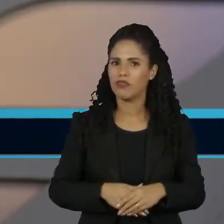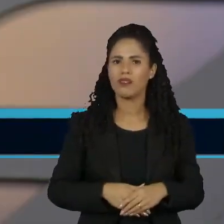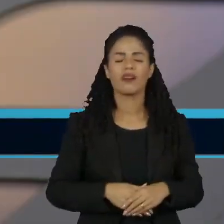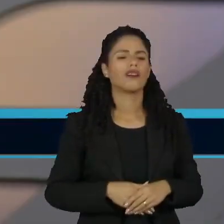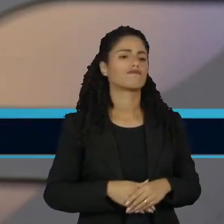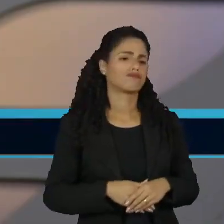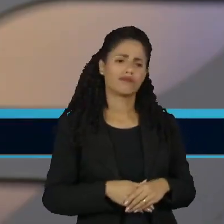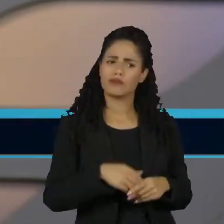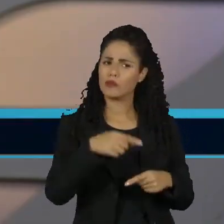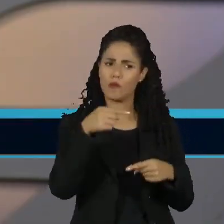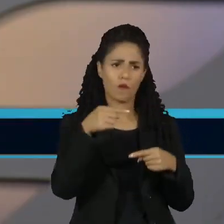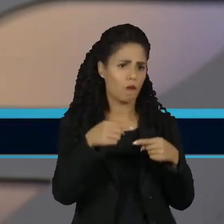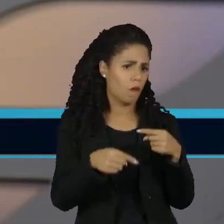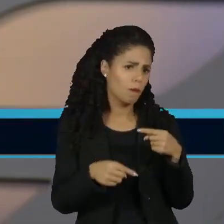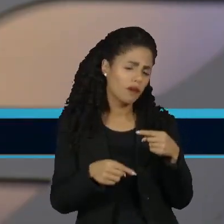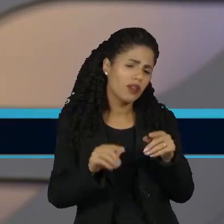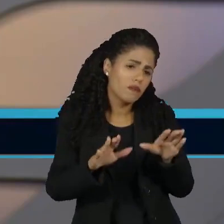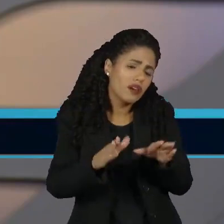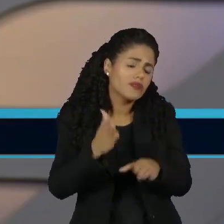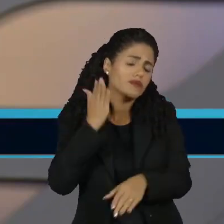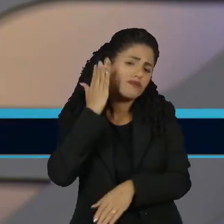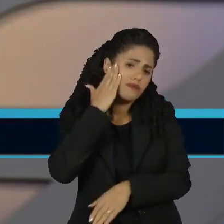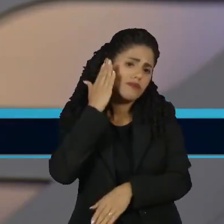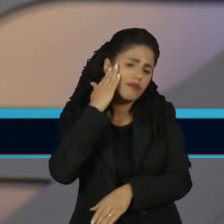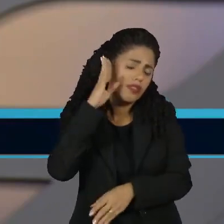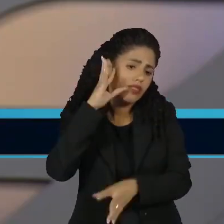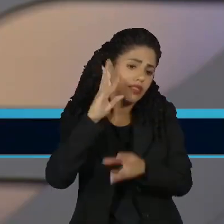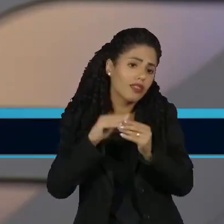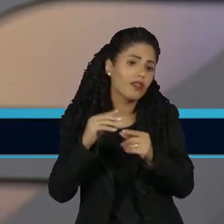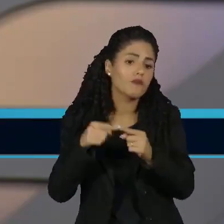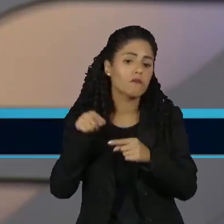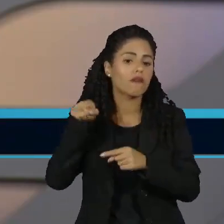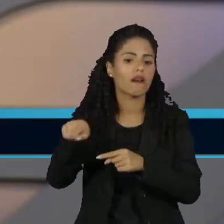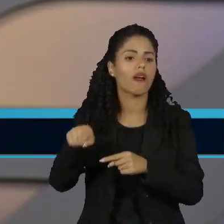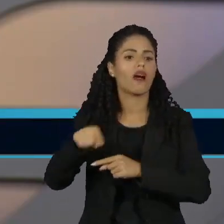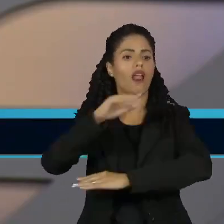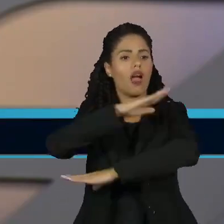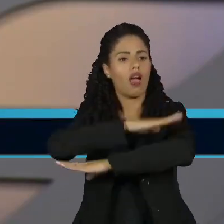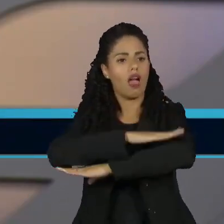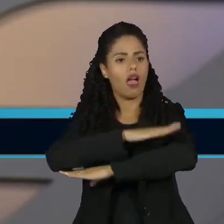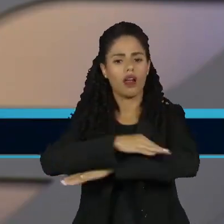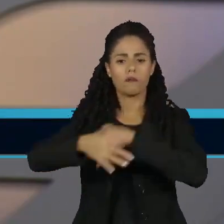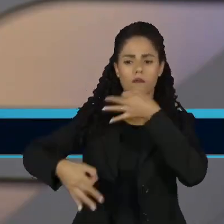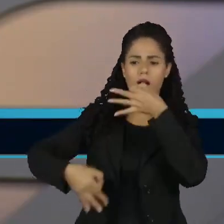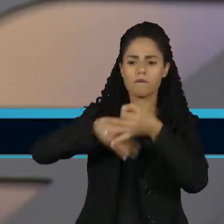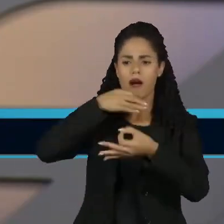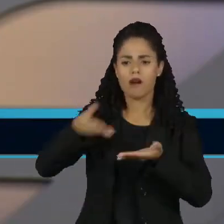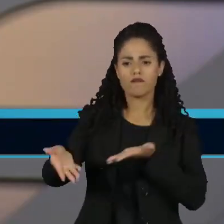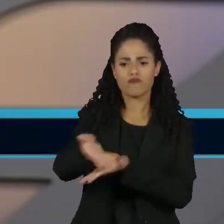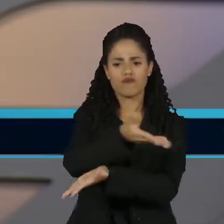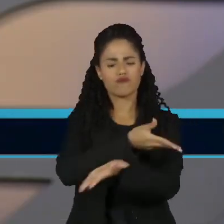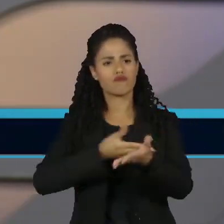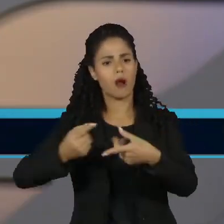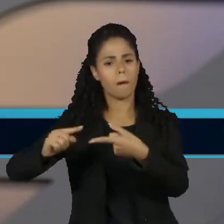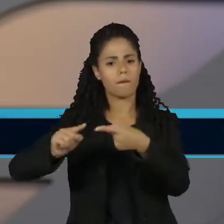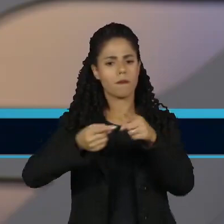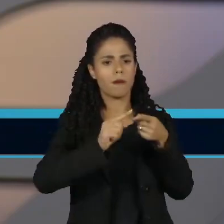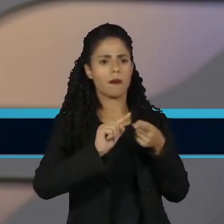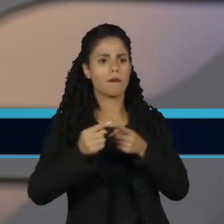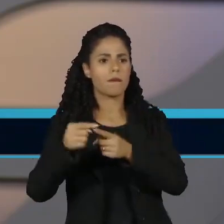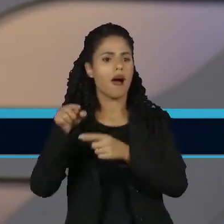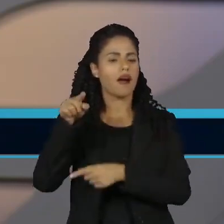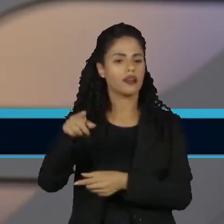Contraditório, mas compreensível, né? Afinal, ali é uma grande mesa de negociação e é o espaço em que eles estão justamente